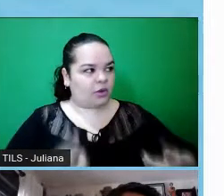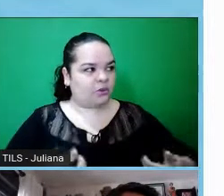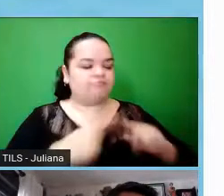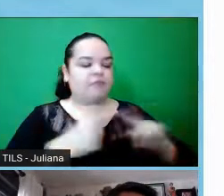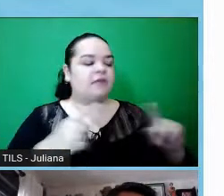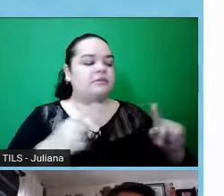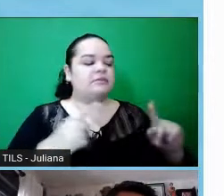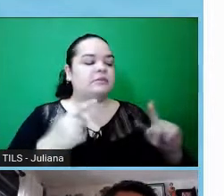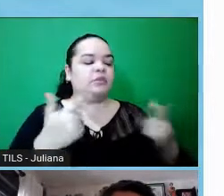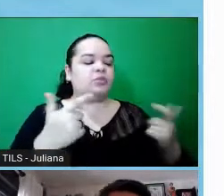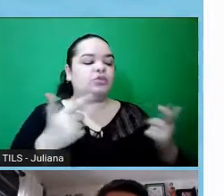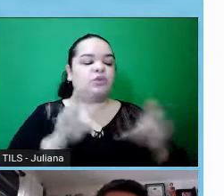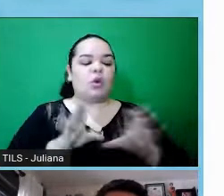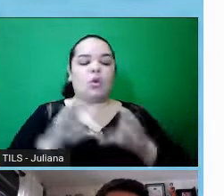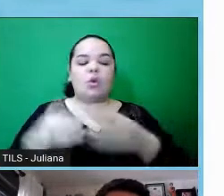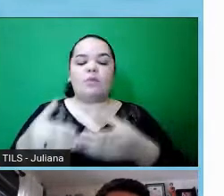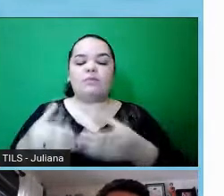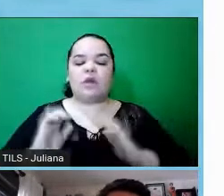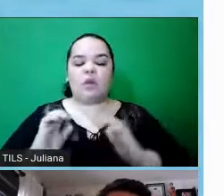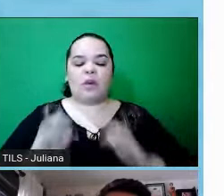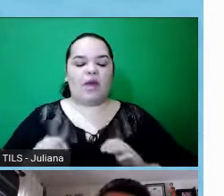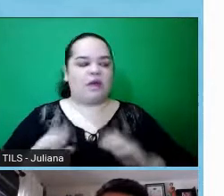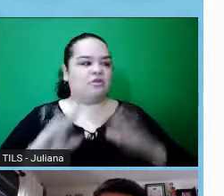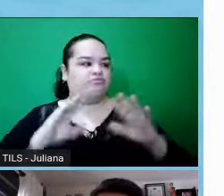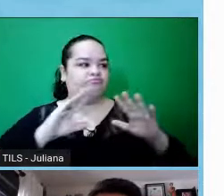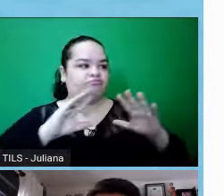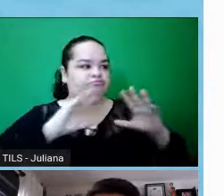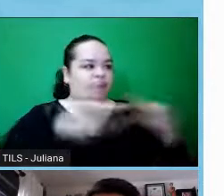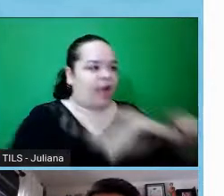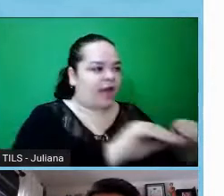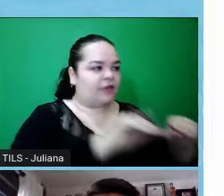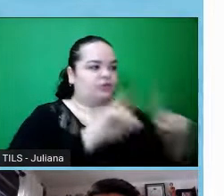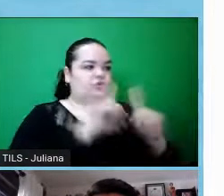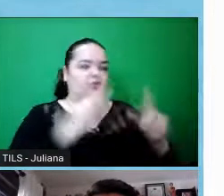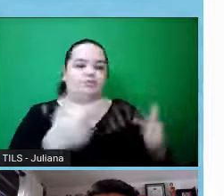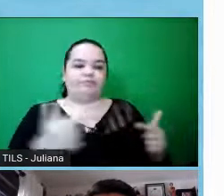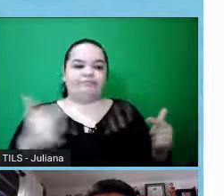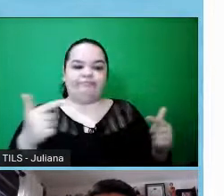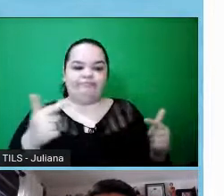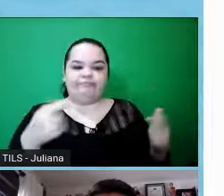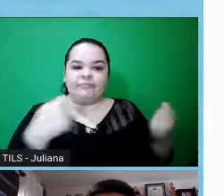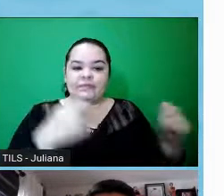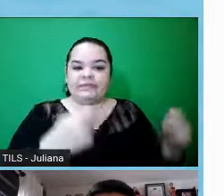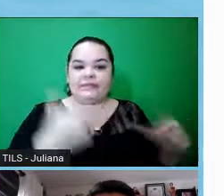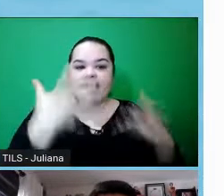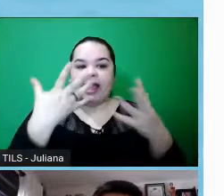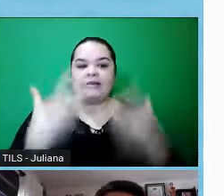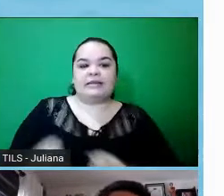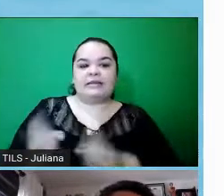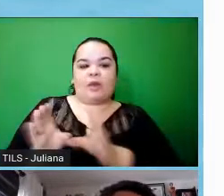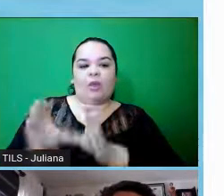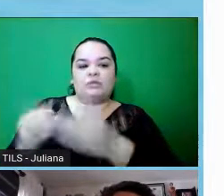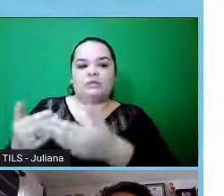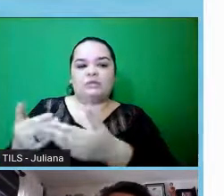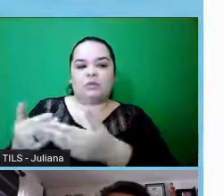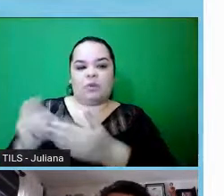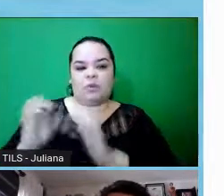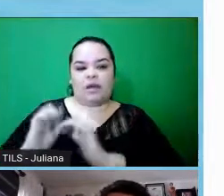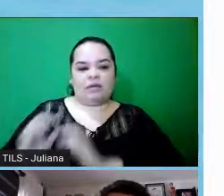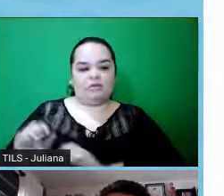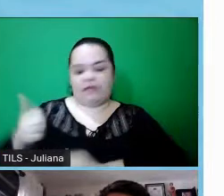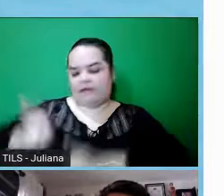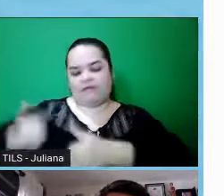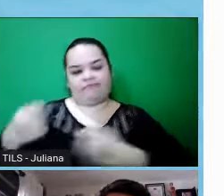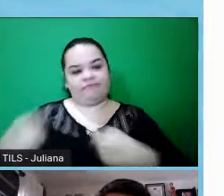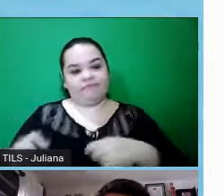mas de uma maneira muito menos intervencionista, e que não tinha cultura de submissão a comitês de ética, é por isso que essa